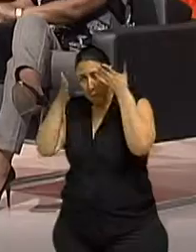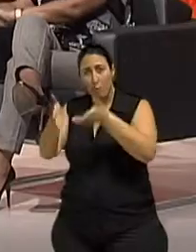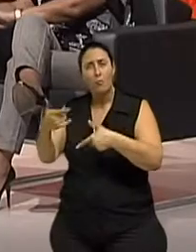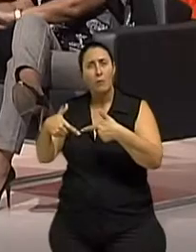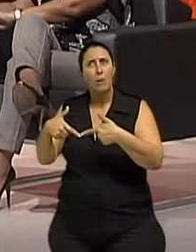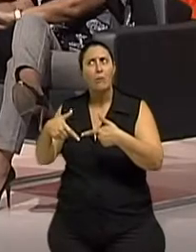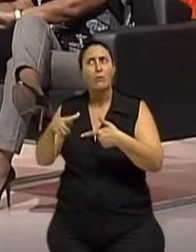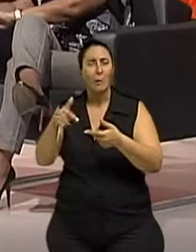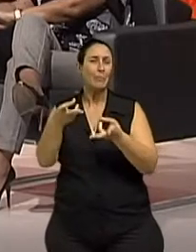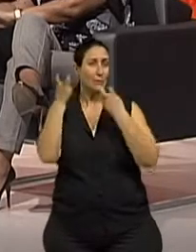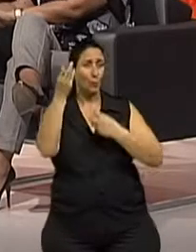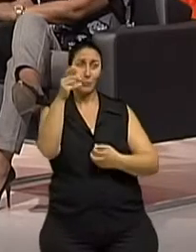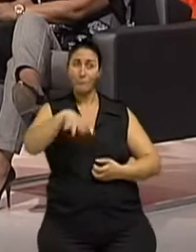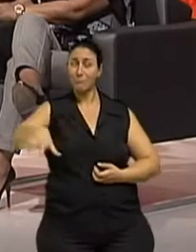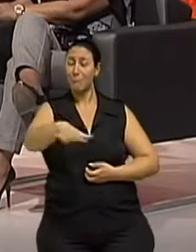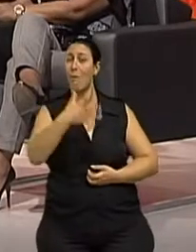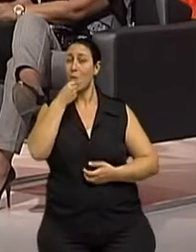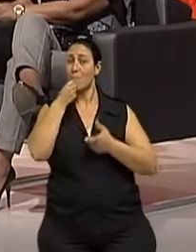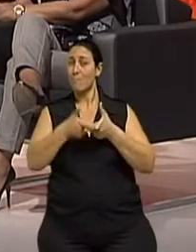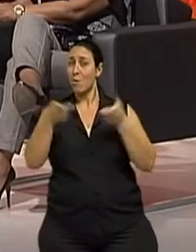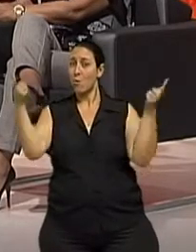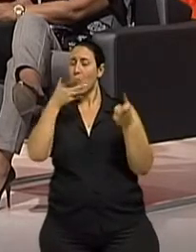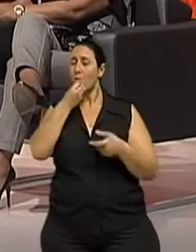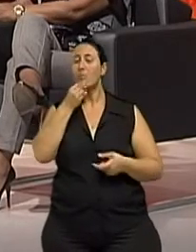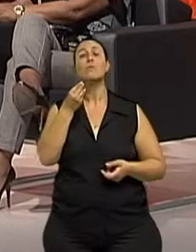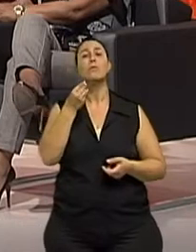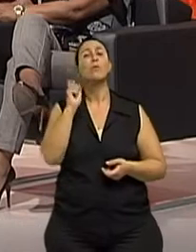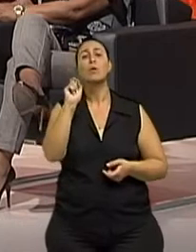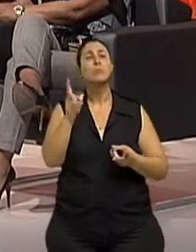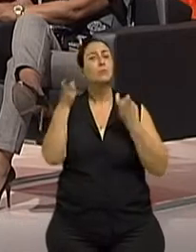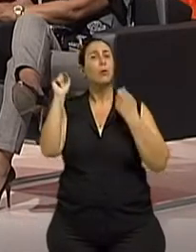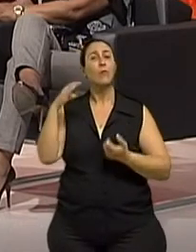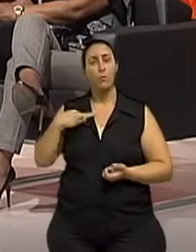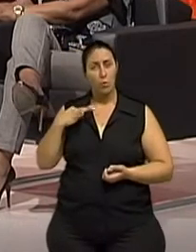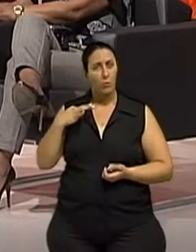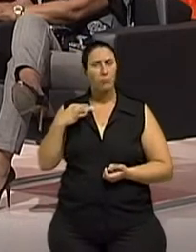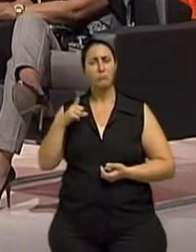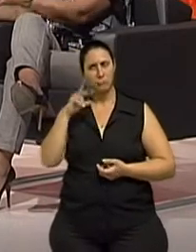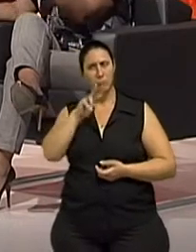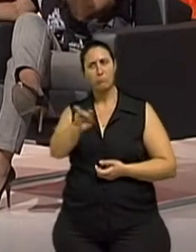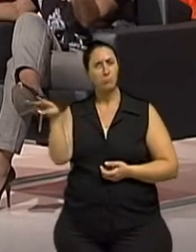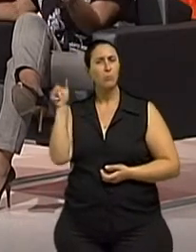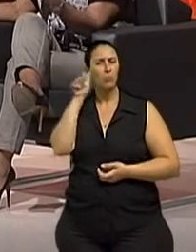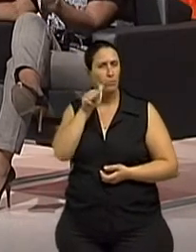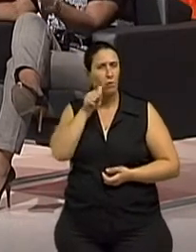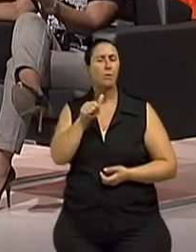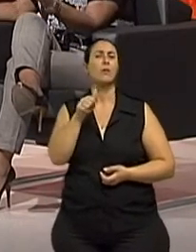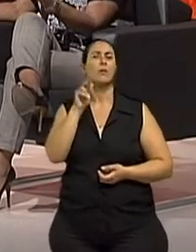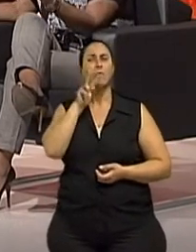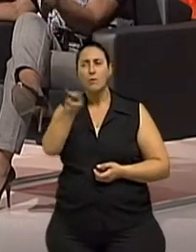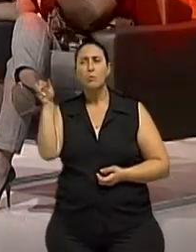isso muito na questão dos homens, né? E a gente falou num primeiro momento de voluntariado e citamos mulheres, mostramos uma mulher